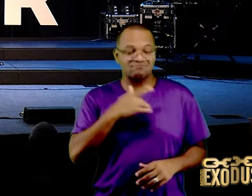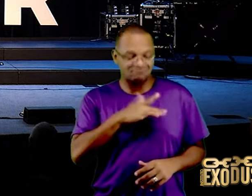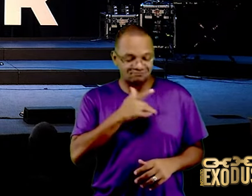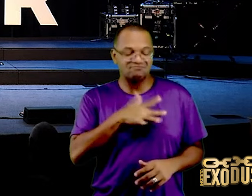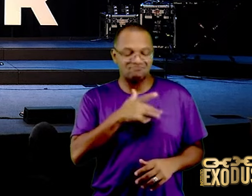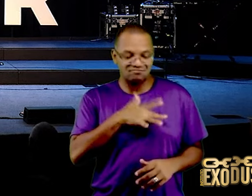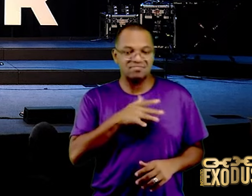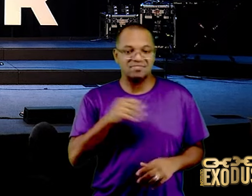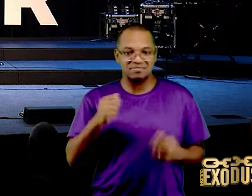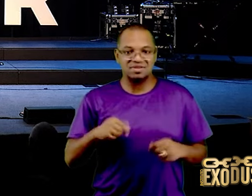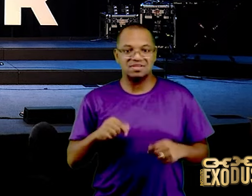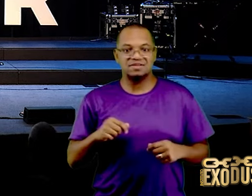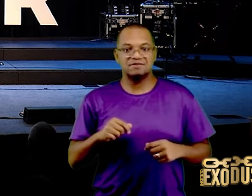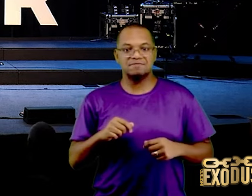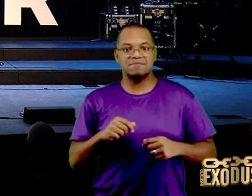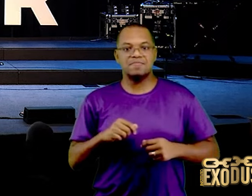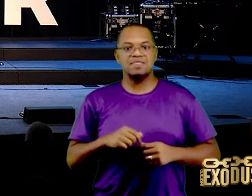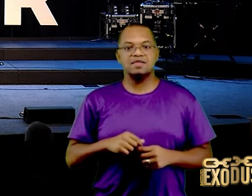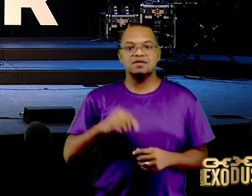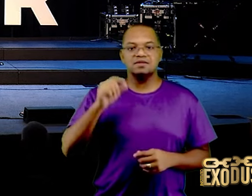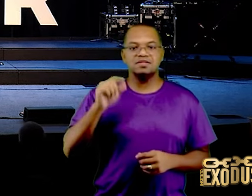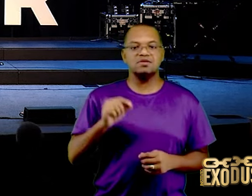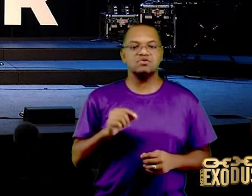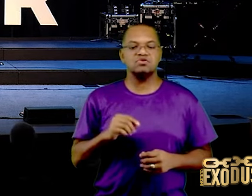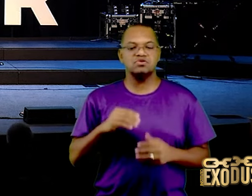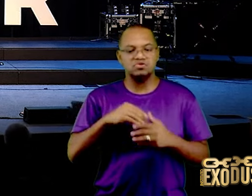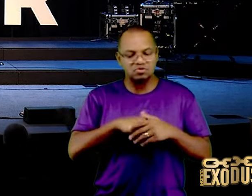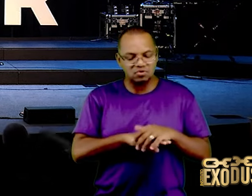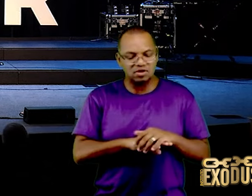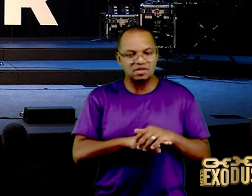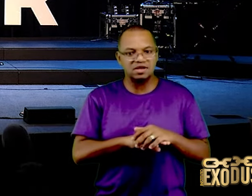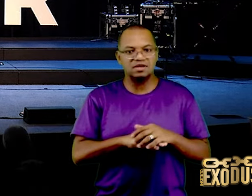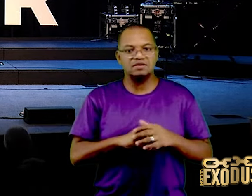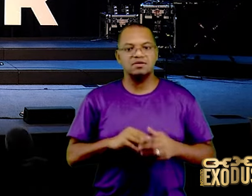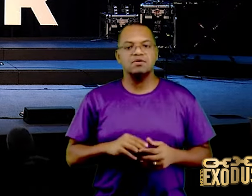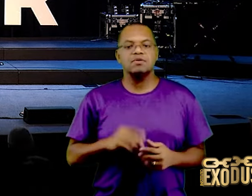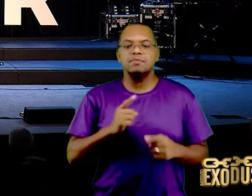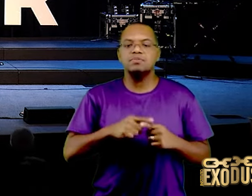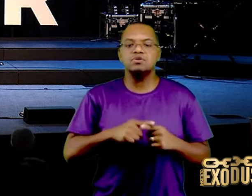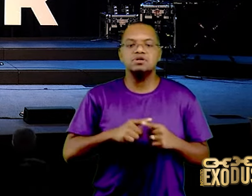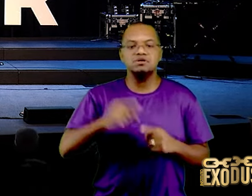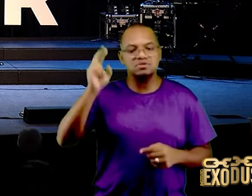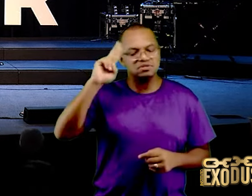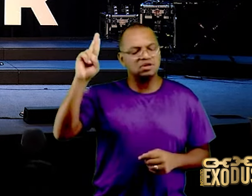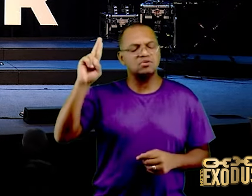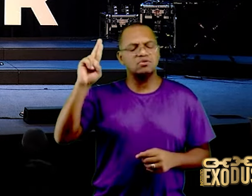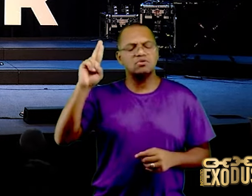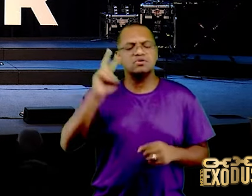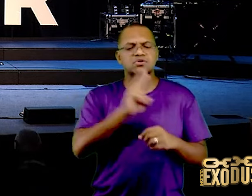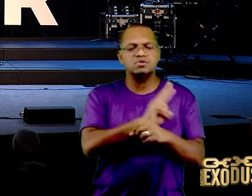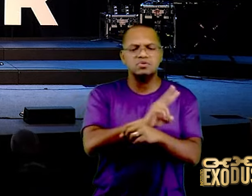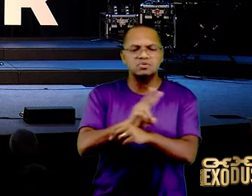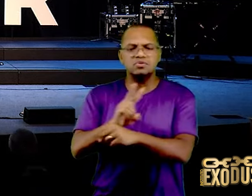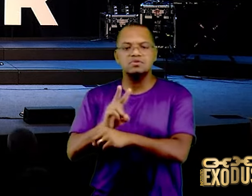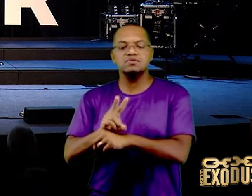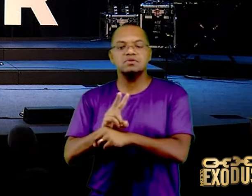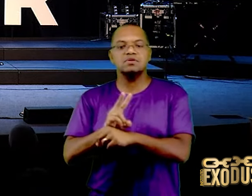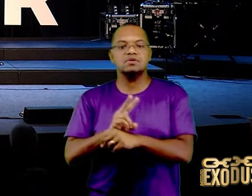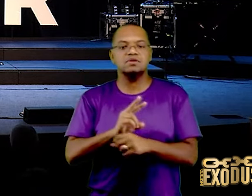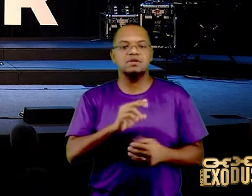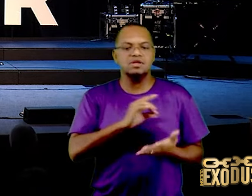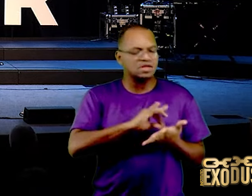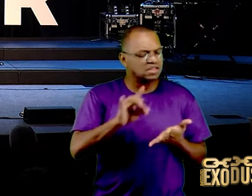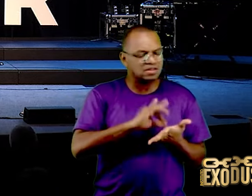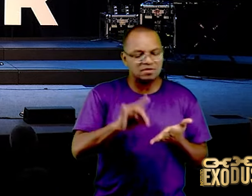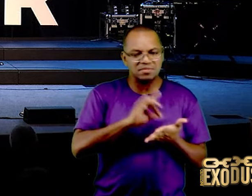inimigos, então te guardará de toda coisa má, porquanto o Senhor, teu Deus anda no meio do teu arraial, para te livrar, entregar a ti os teus inimigos, pelo que teu arraial será